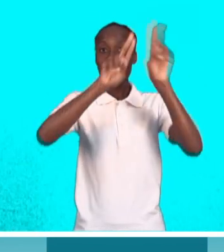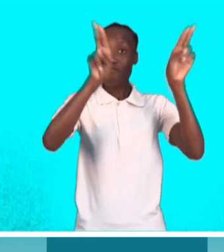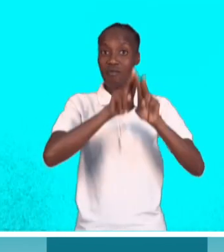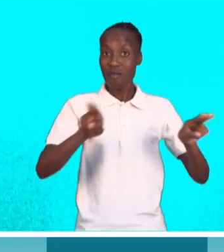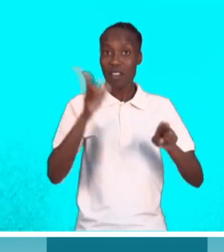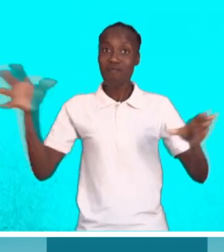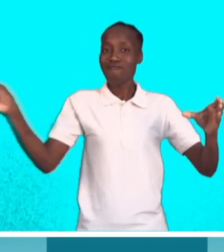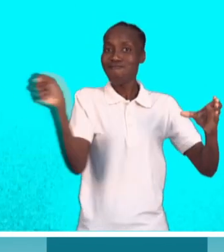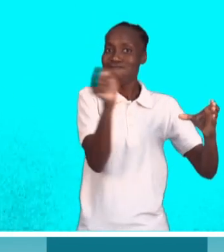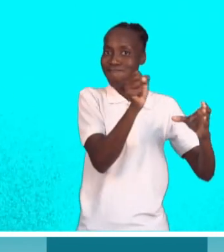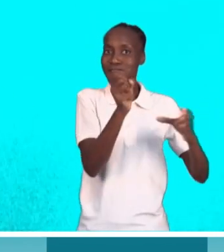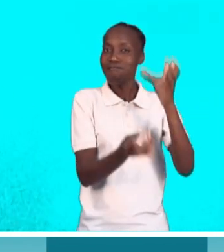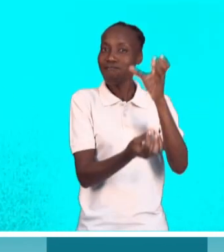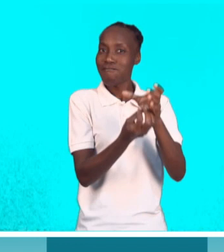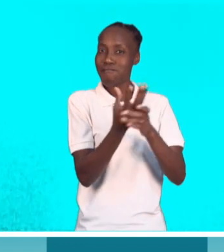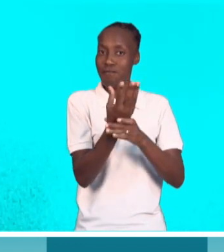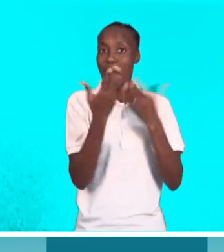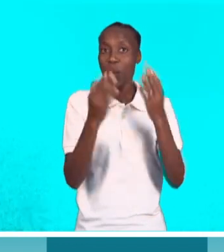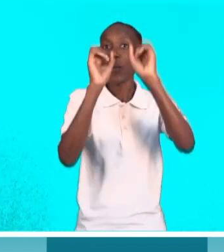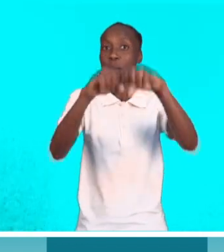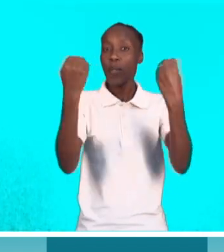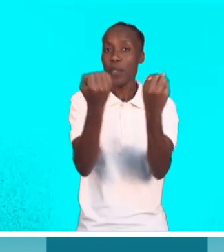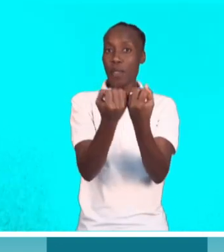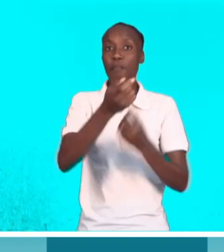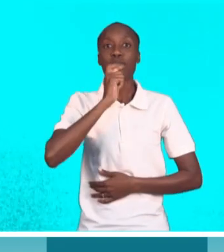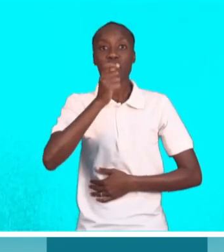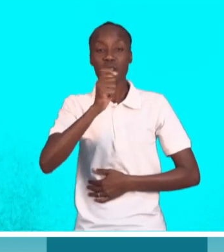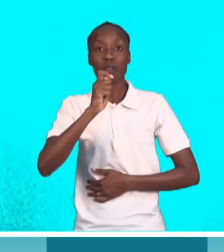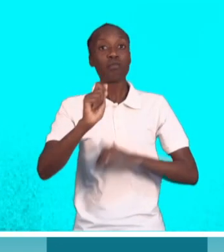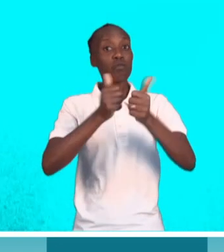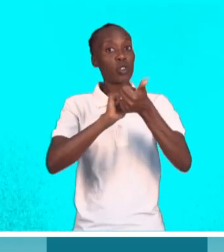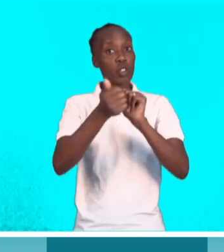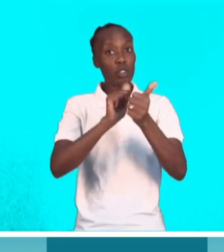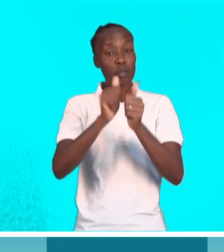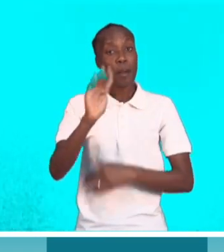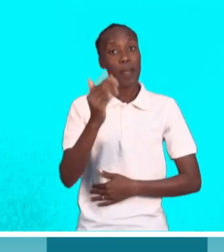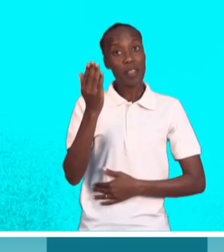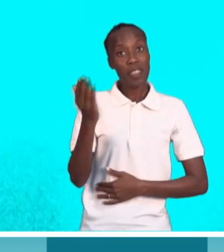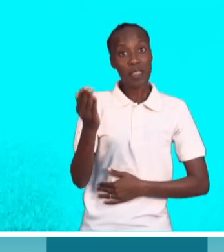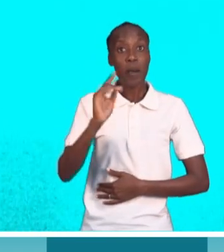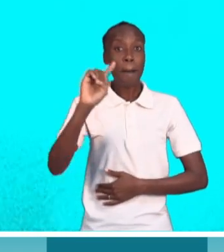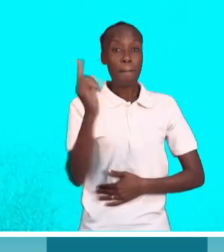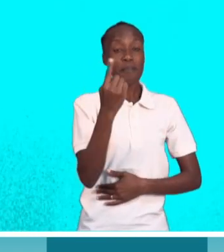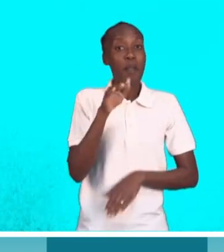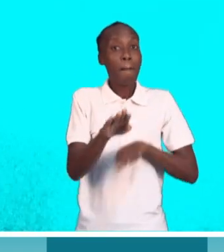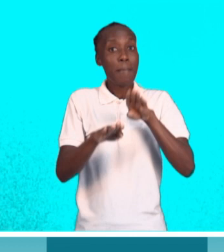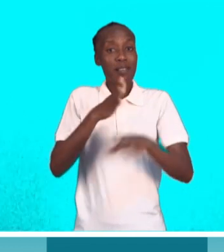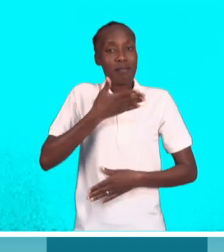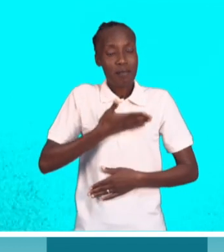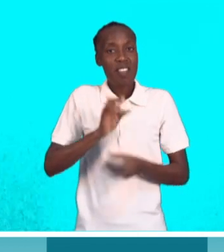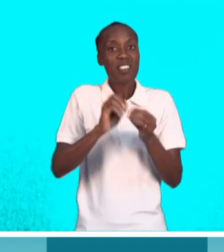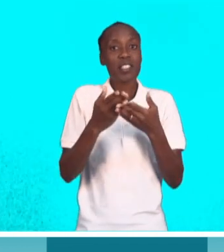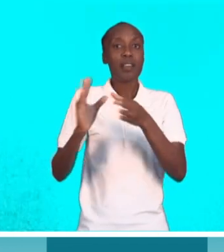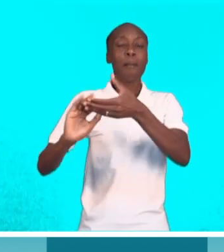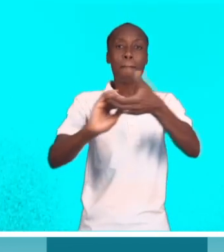internacionalizar a recém-criada agrimeção de jornalistas desportivos. Por efeito, o primeiro passo será